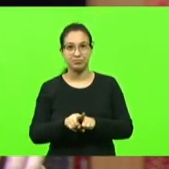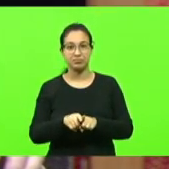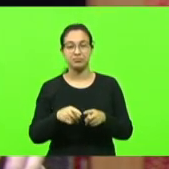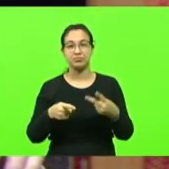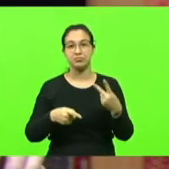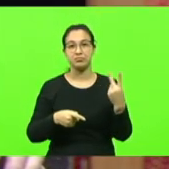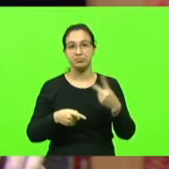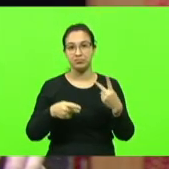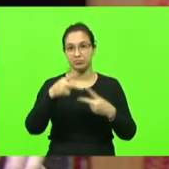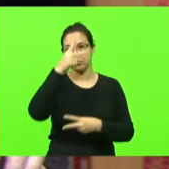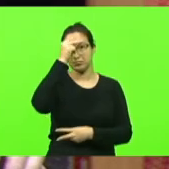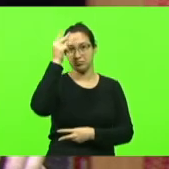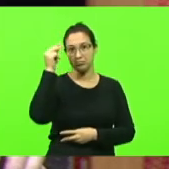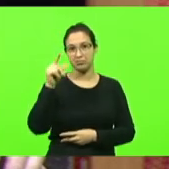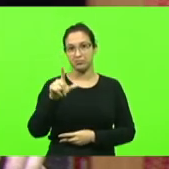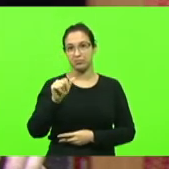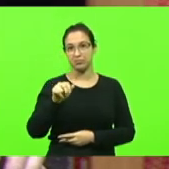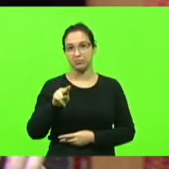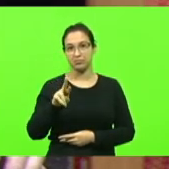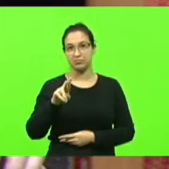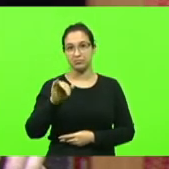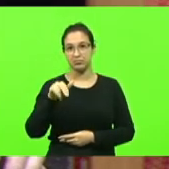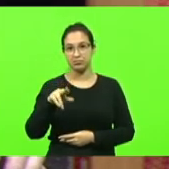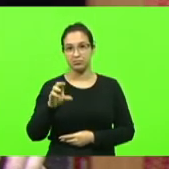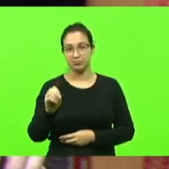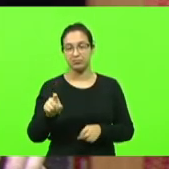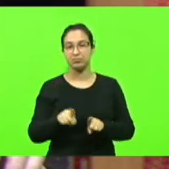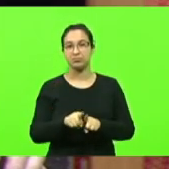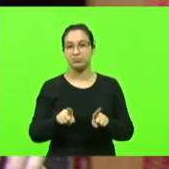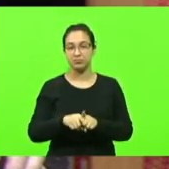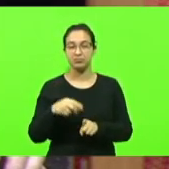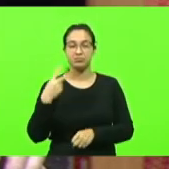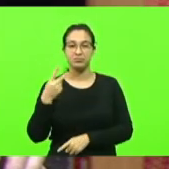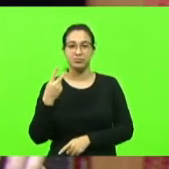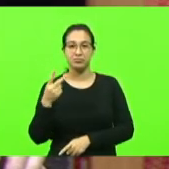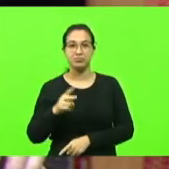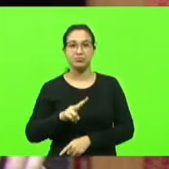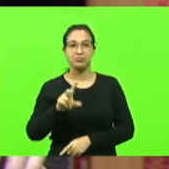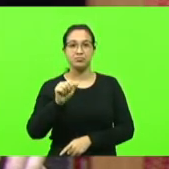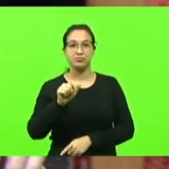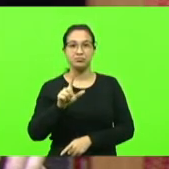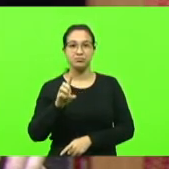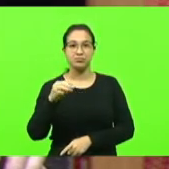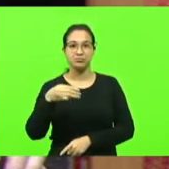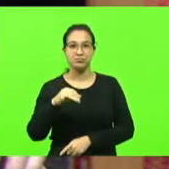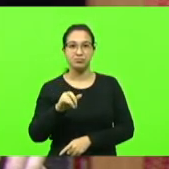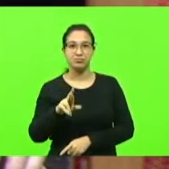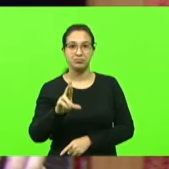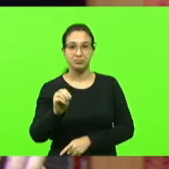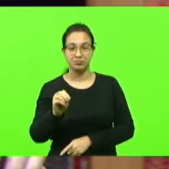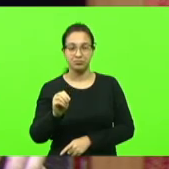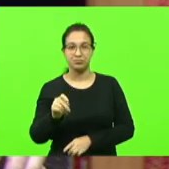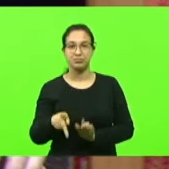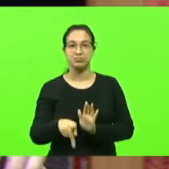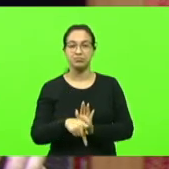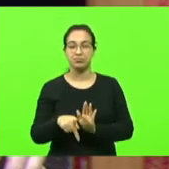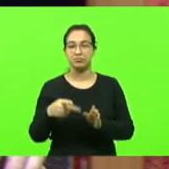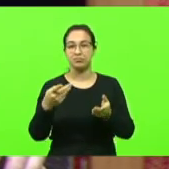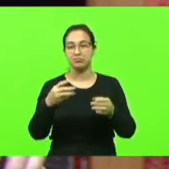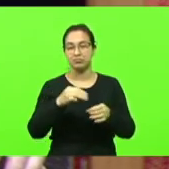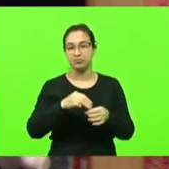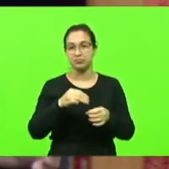Dauk e o vereador Valmiro Guesner Guesninha de Benedito Novo muito